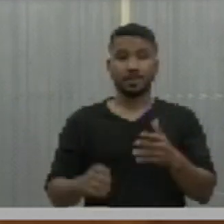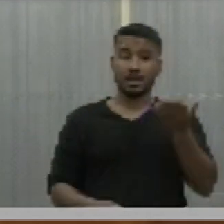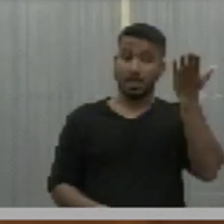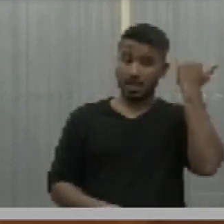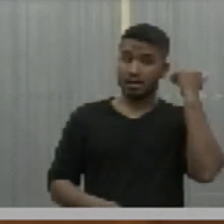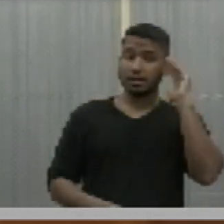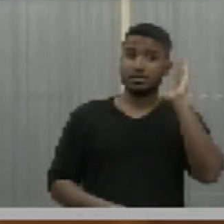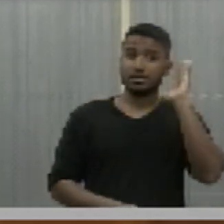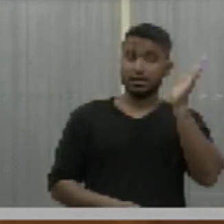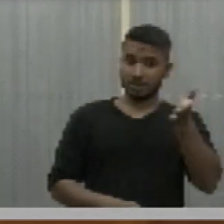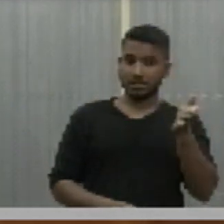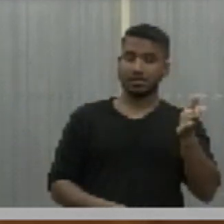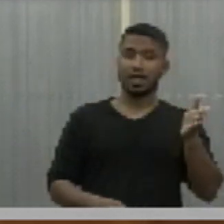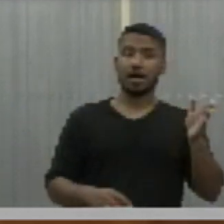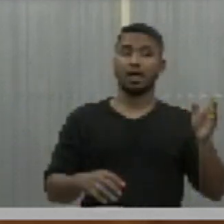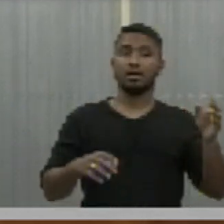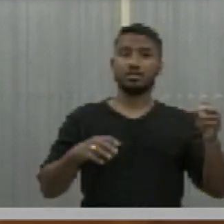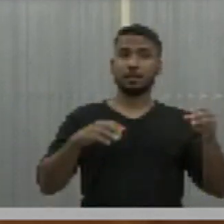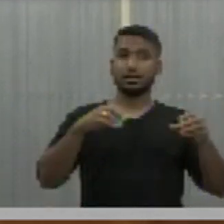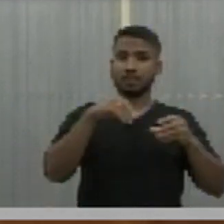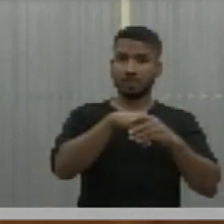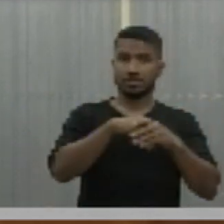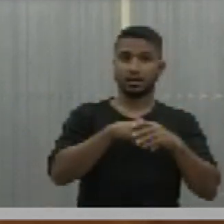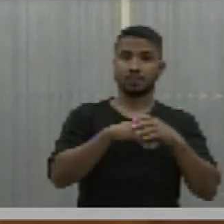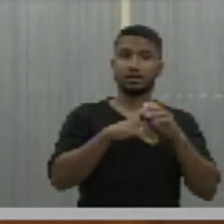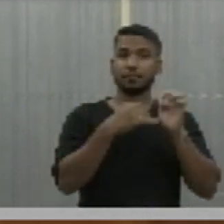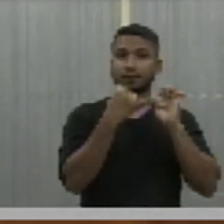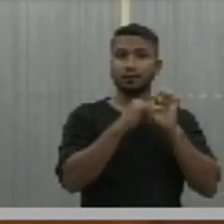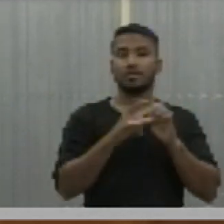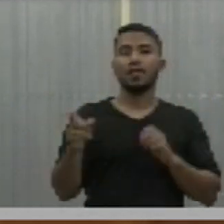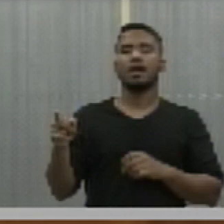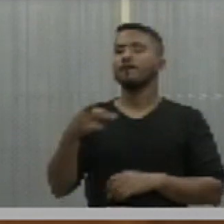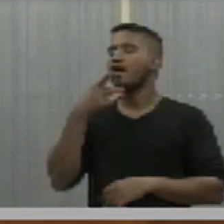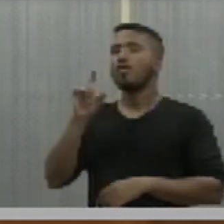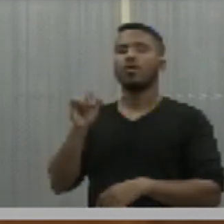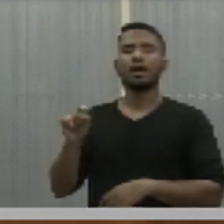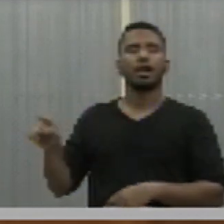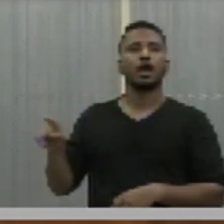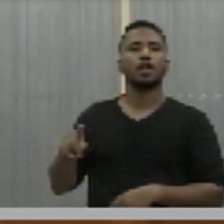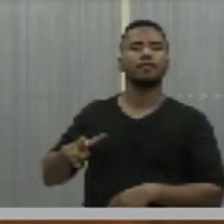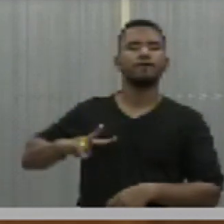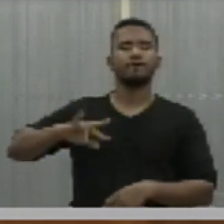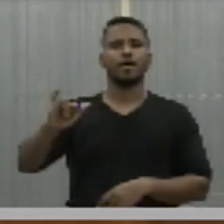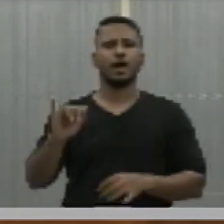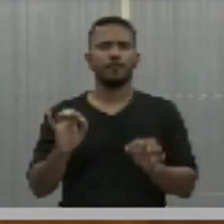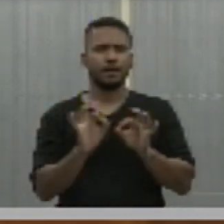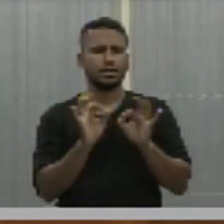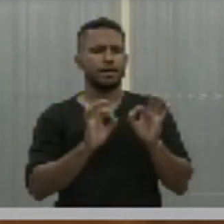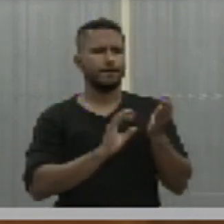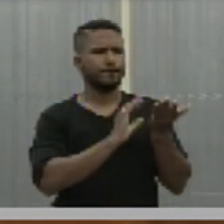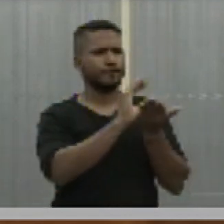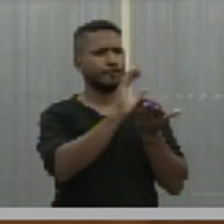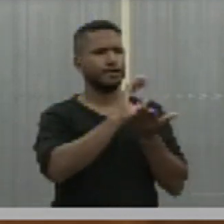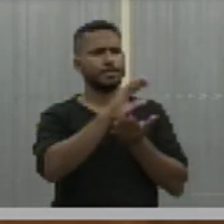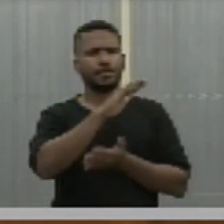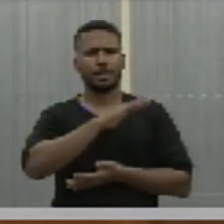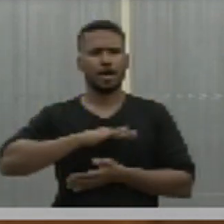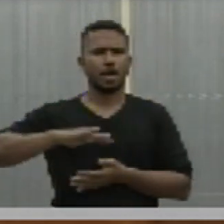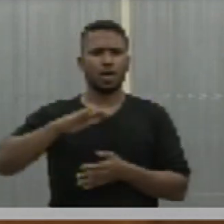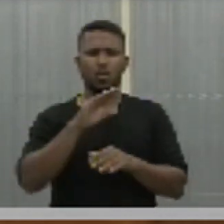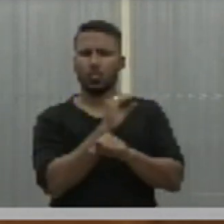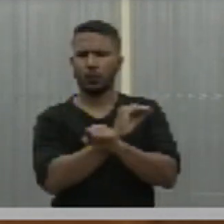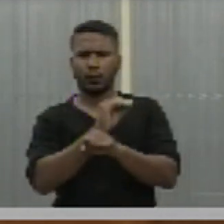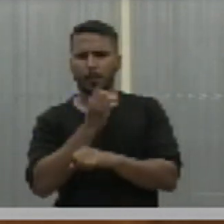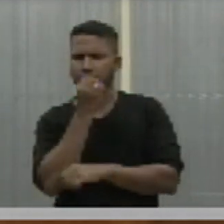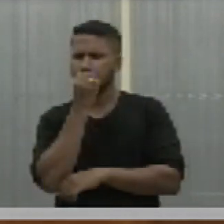época já estava na Eletrobras, o discurso era que iam fazer vastos investimentos, iam fazer